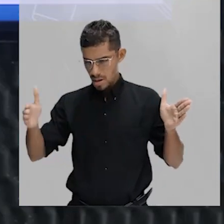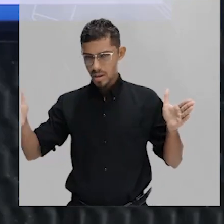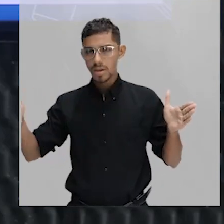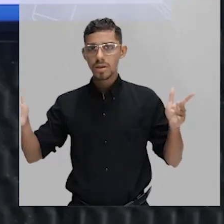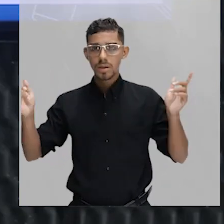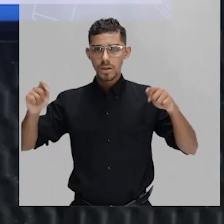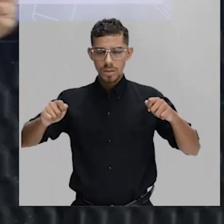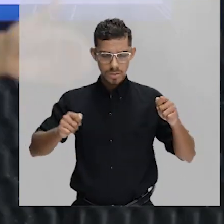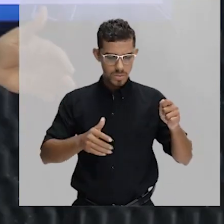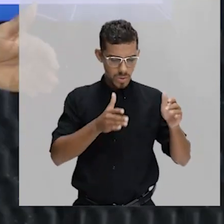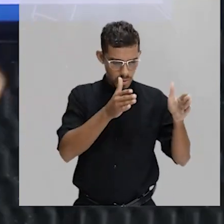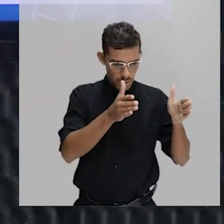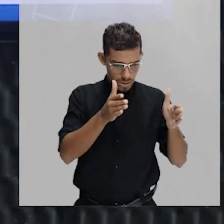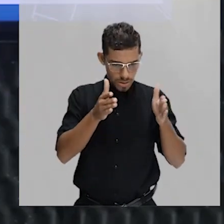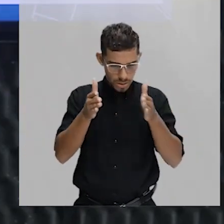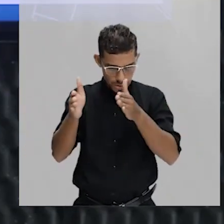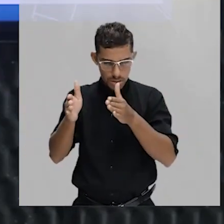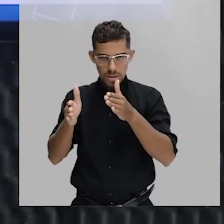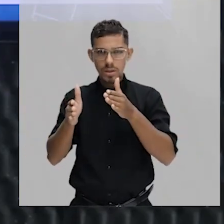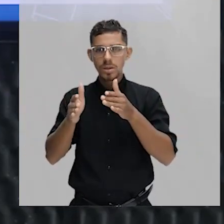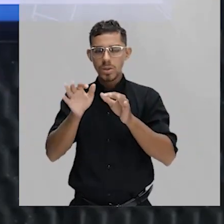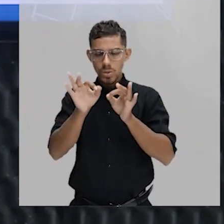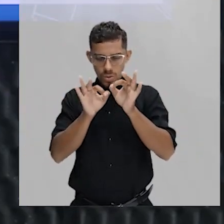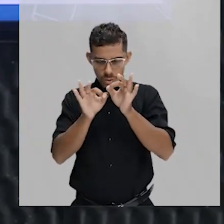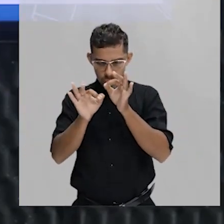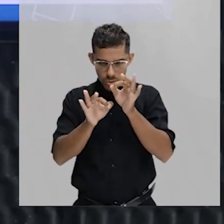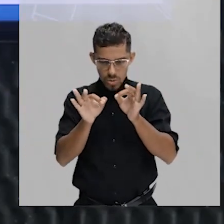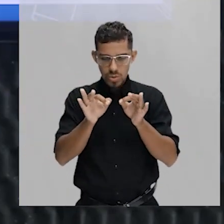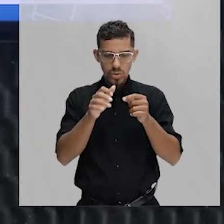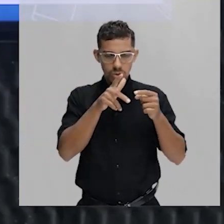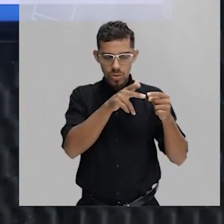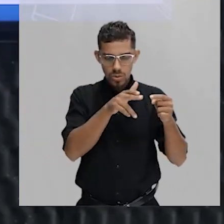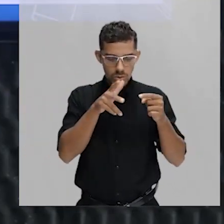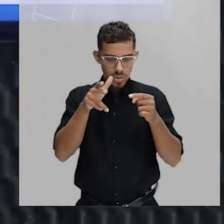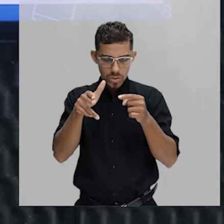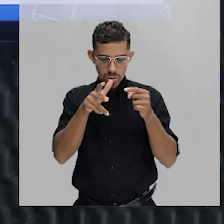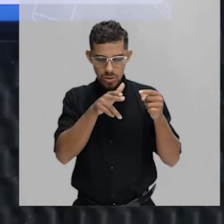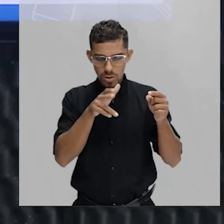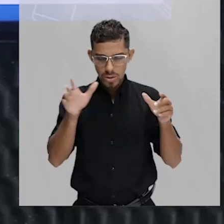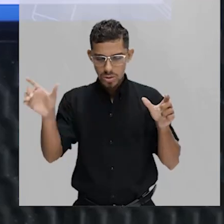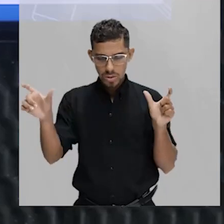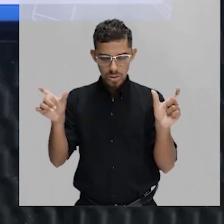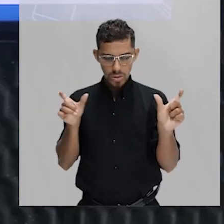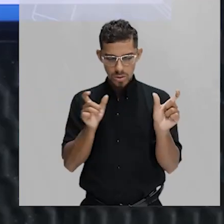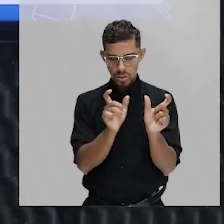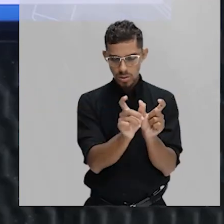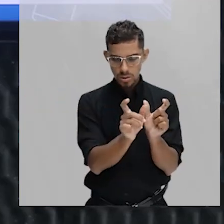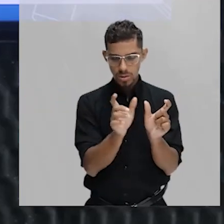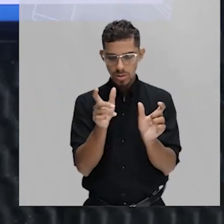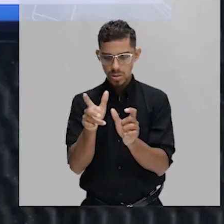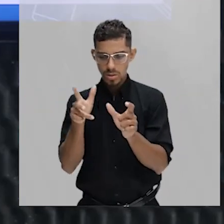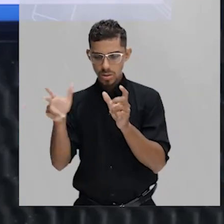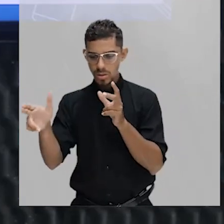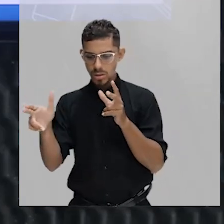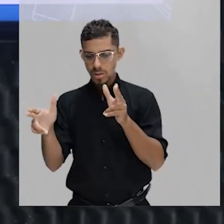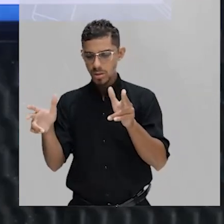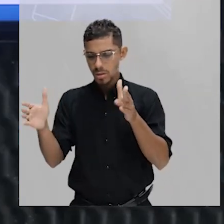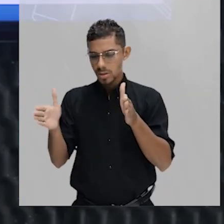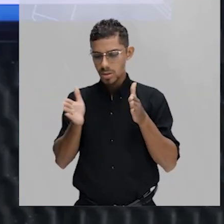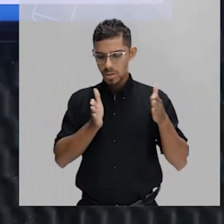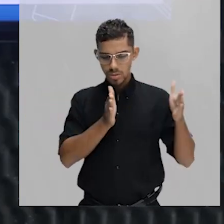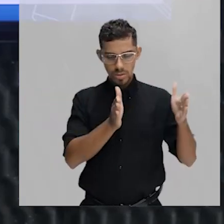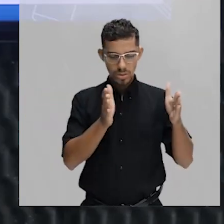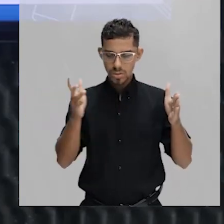que precisa ser editado. Então, o que você vai fazer? Você vai recortar as partes que não estão